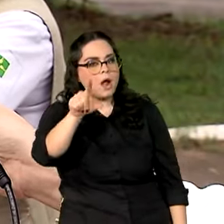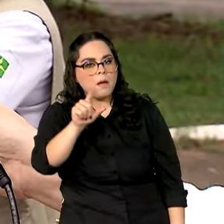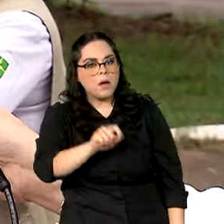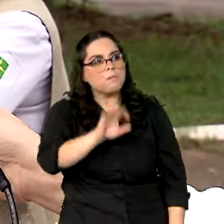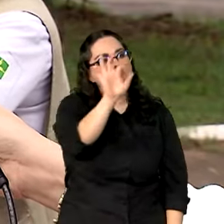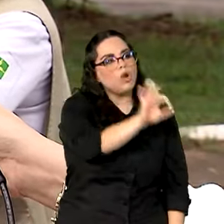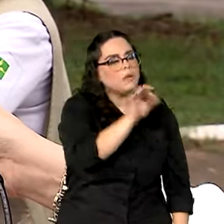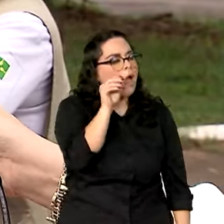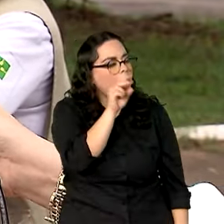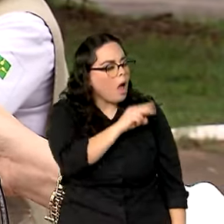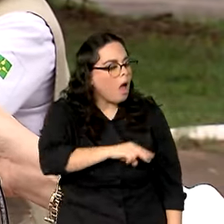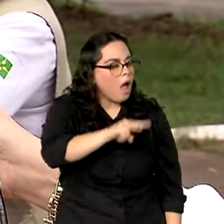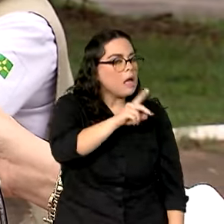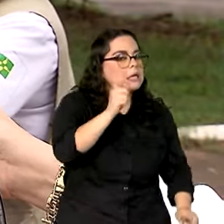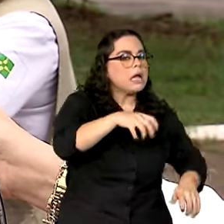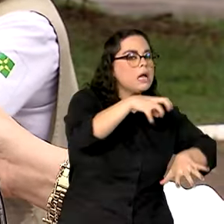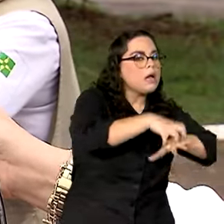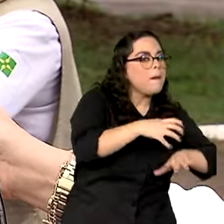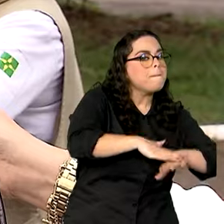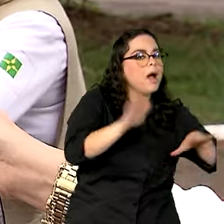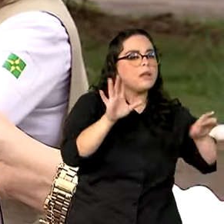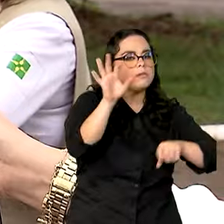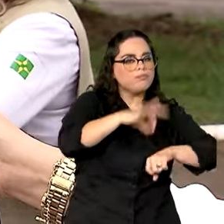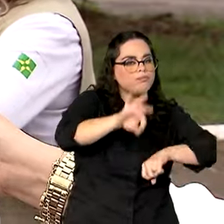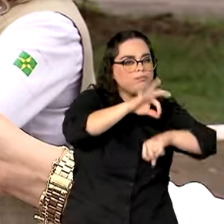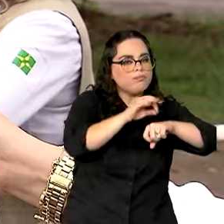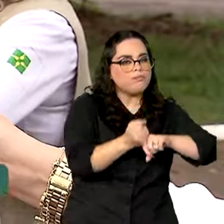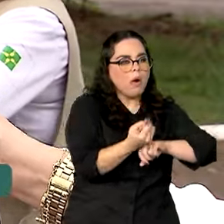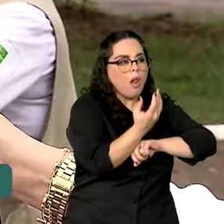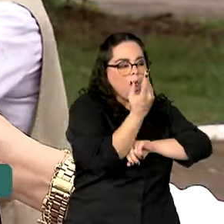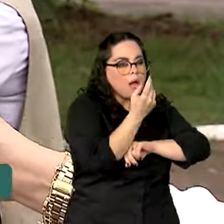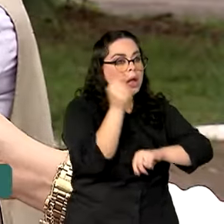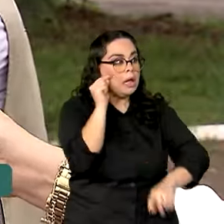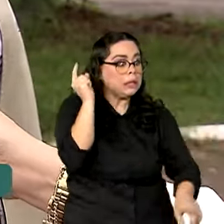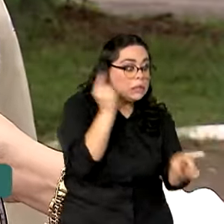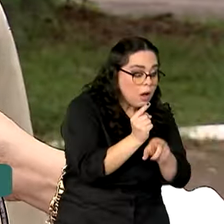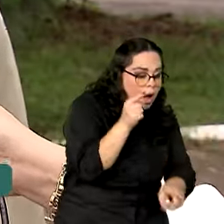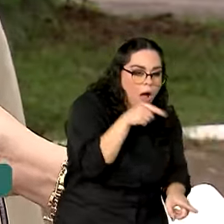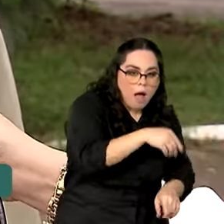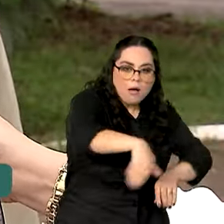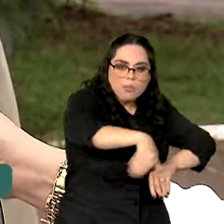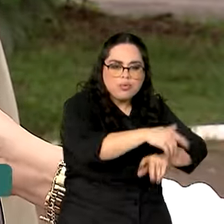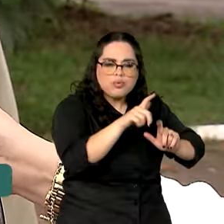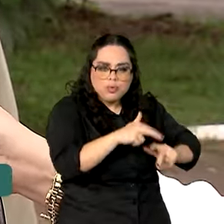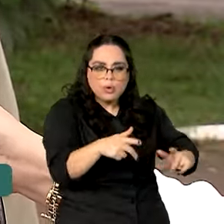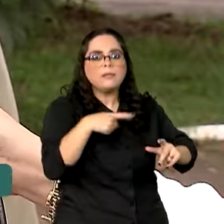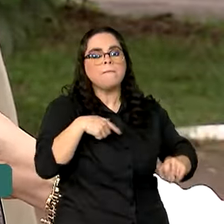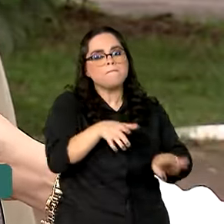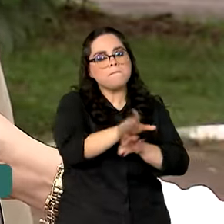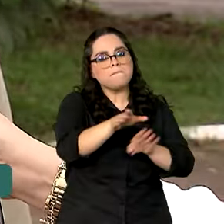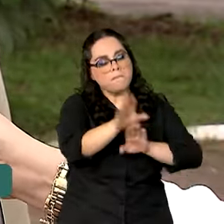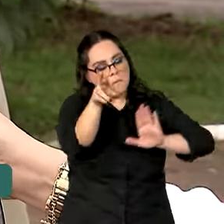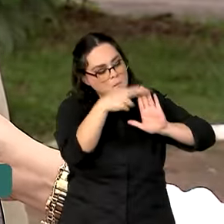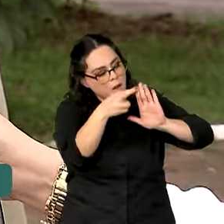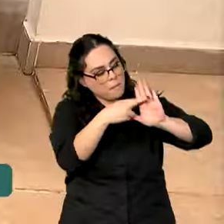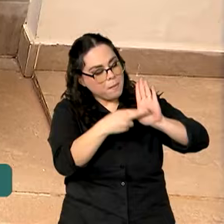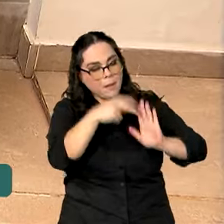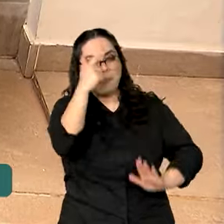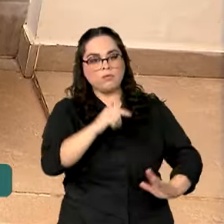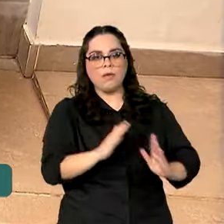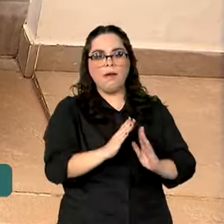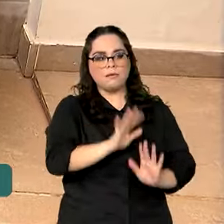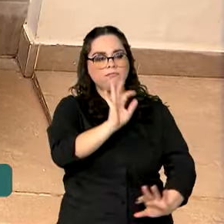a ter o foco do mosquito e tudo. Quando eles acham, eles passam todas as orientações para o morador.